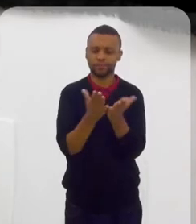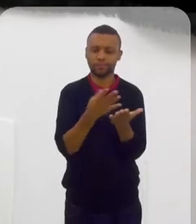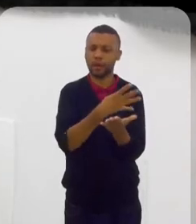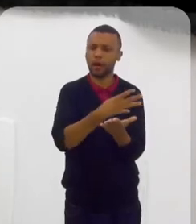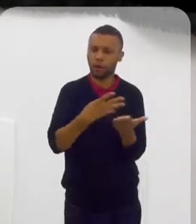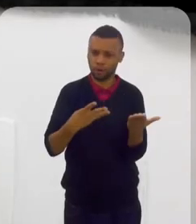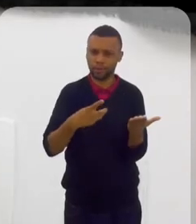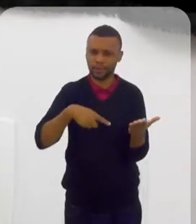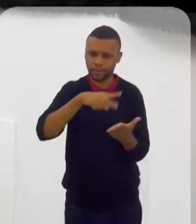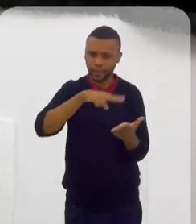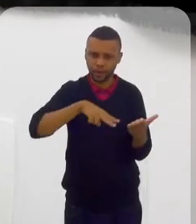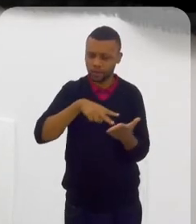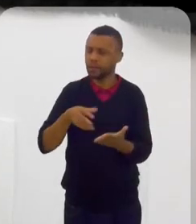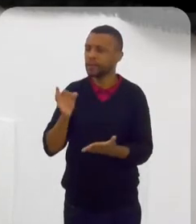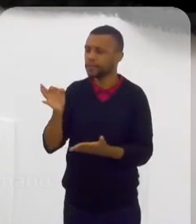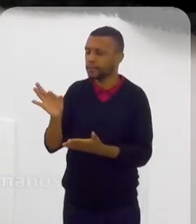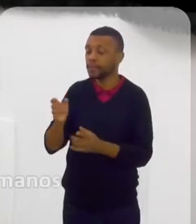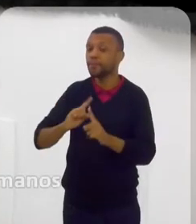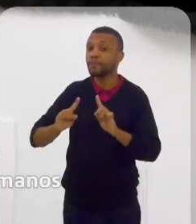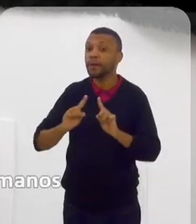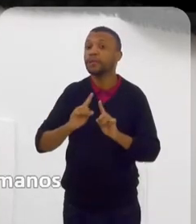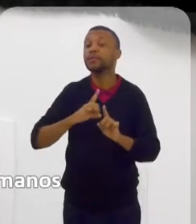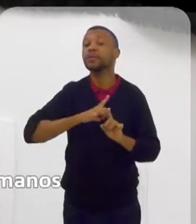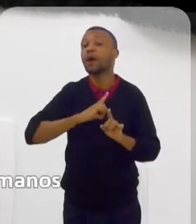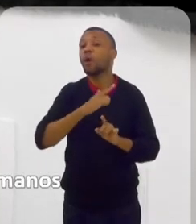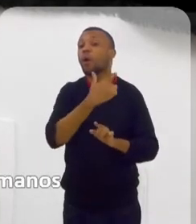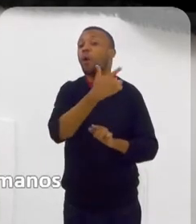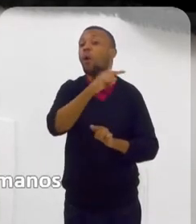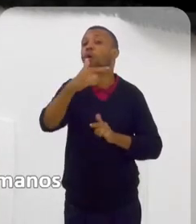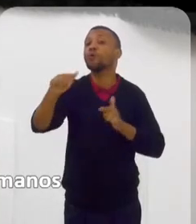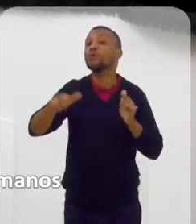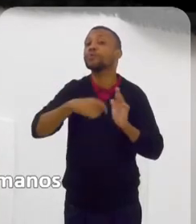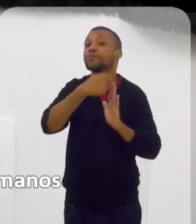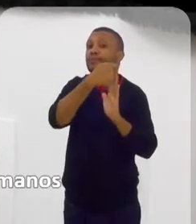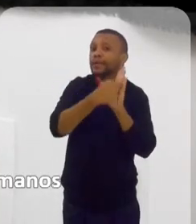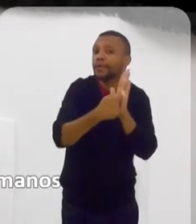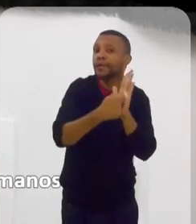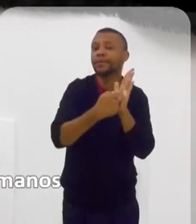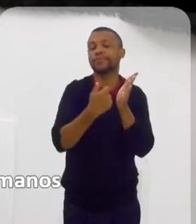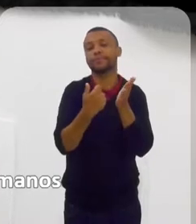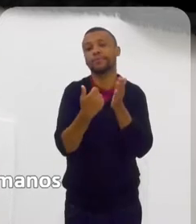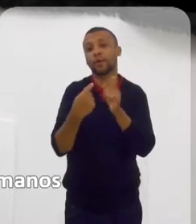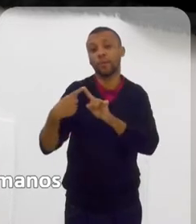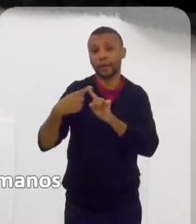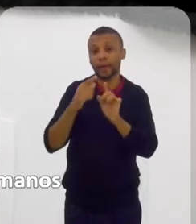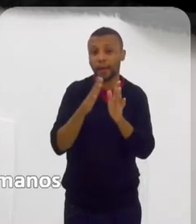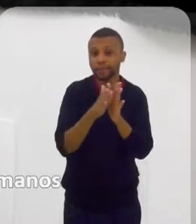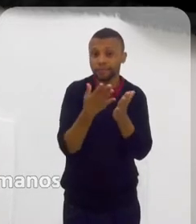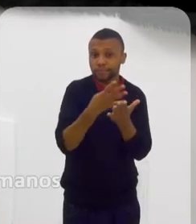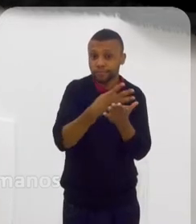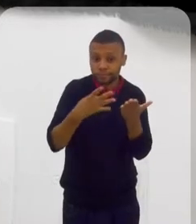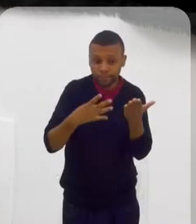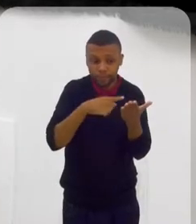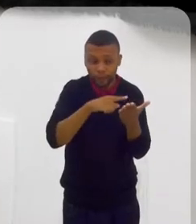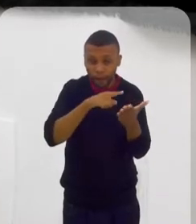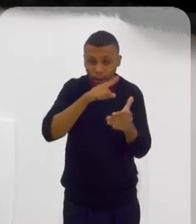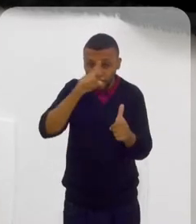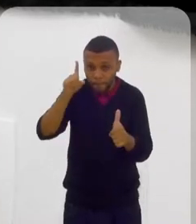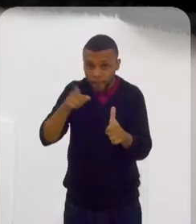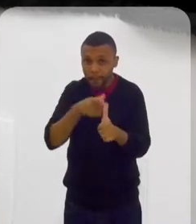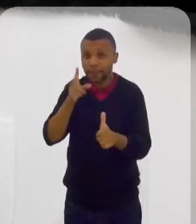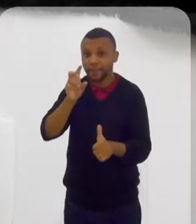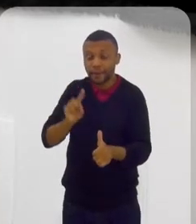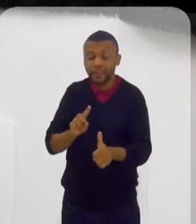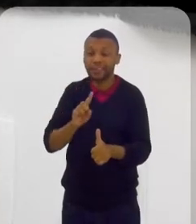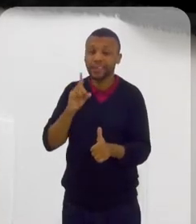Sim, também. Mas eu li outras literaturas paralelas. Por quê? A questão do Alcorão, você pegar de primeira vez, é difícil. A